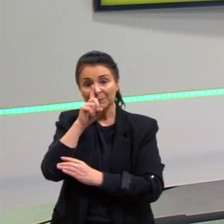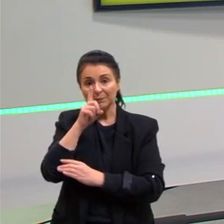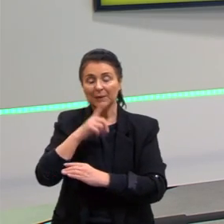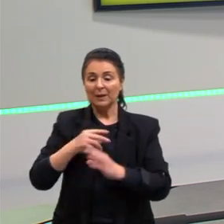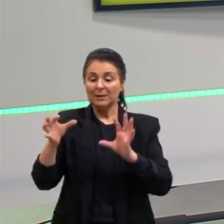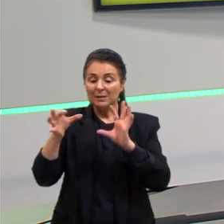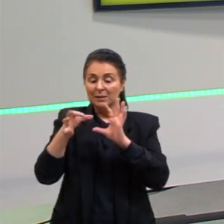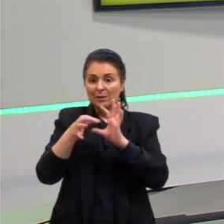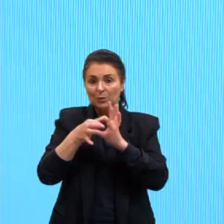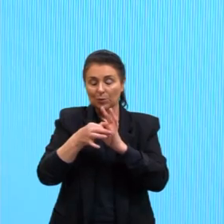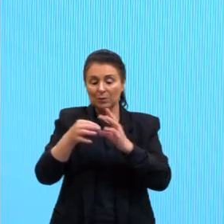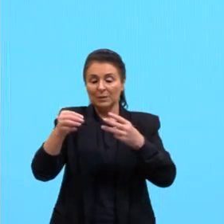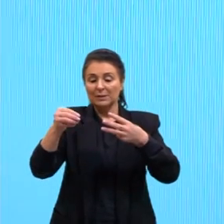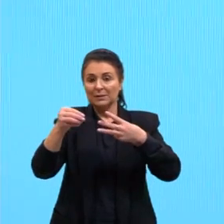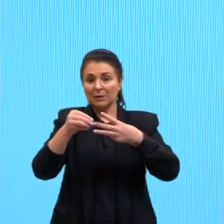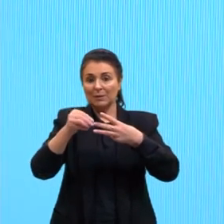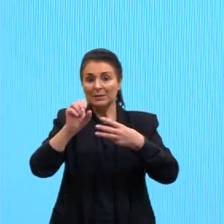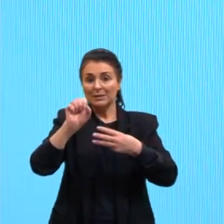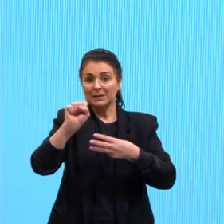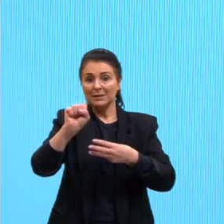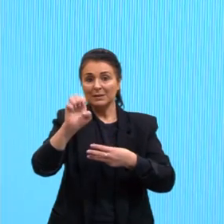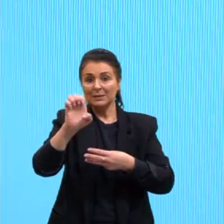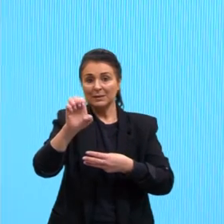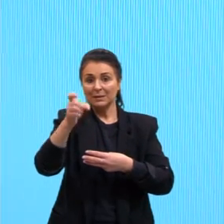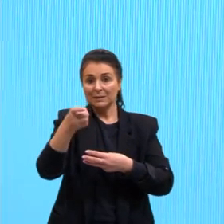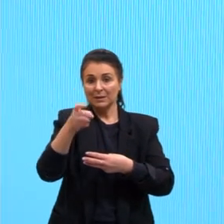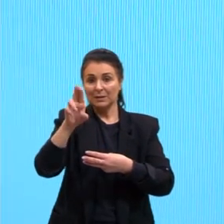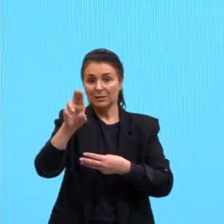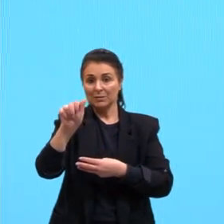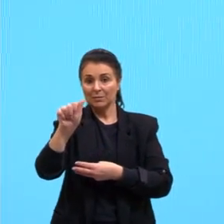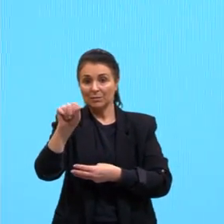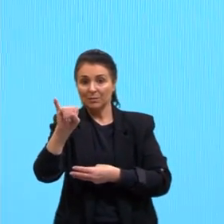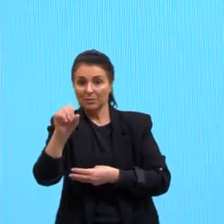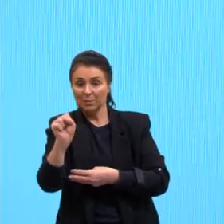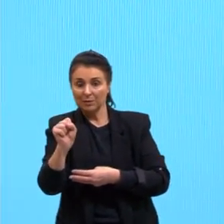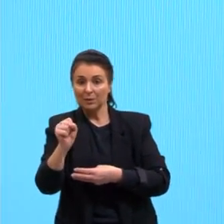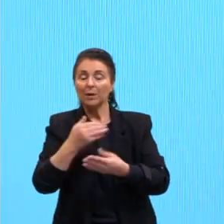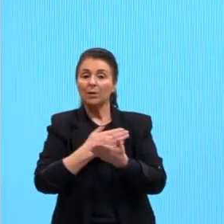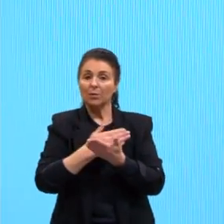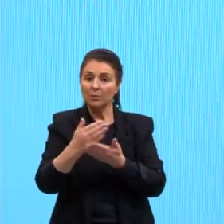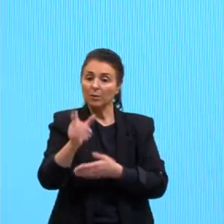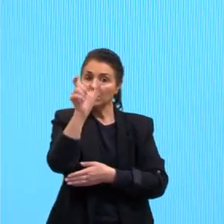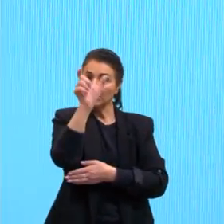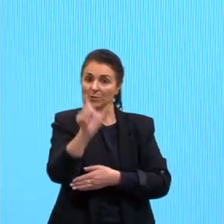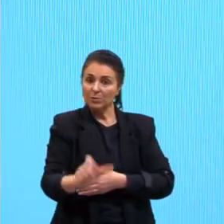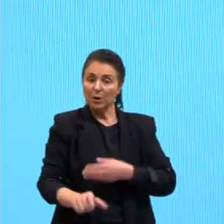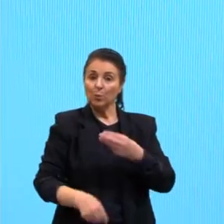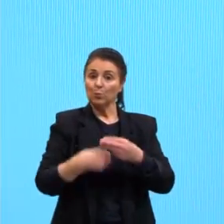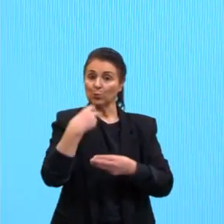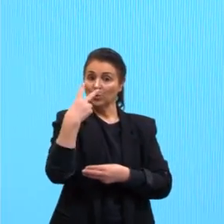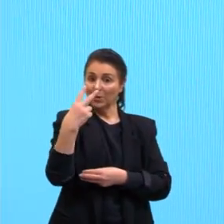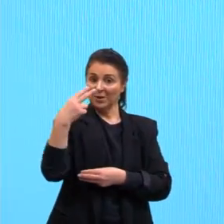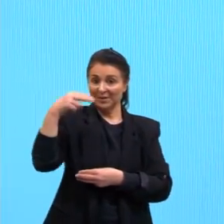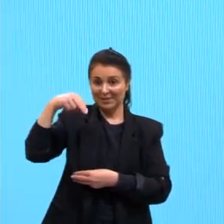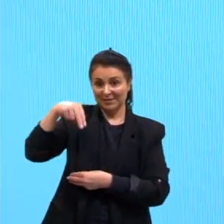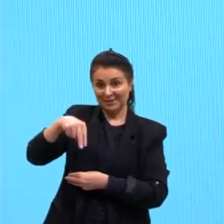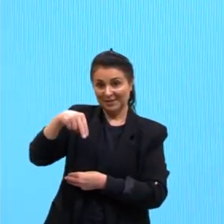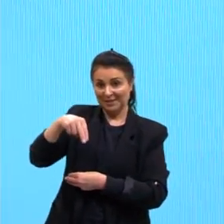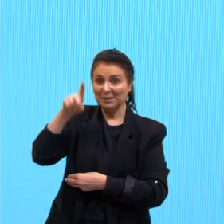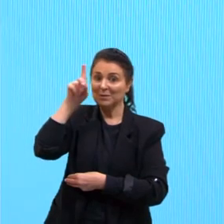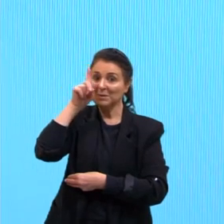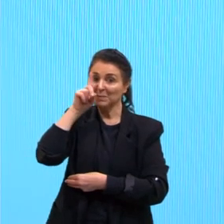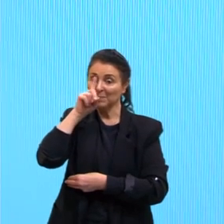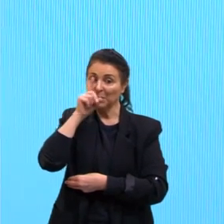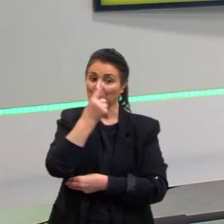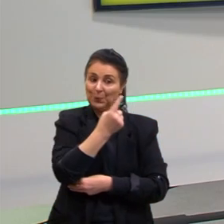unem essas células sexuais e formam um indivíduo diploide, 2N, um N da mãe e